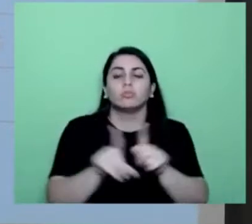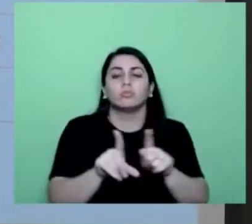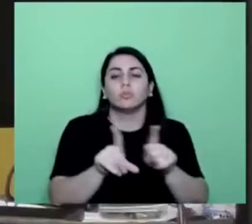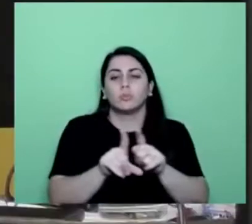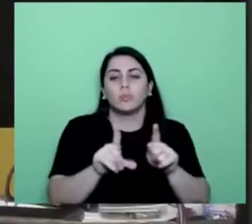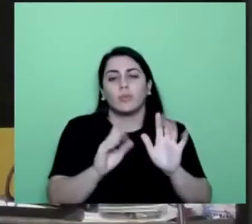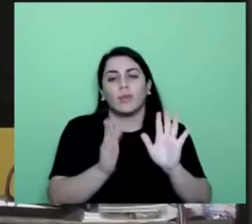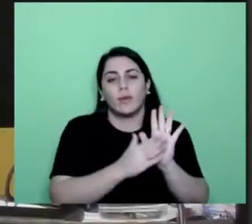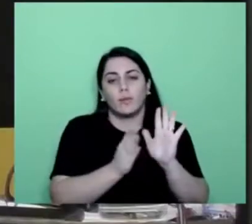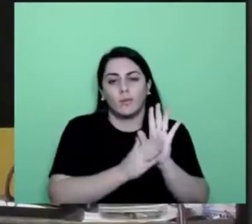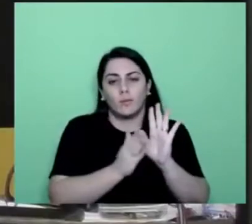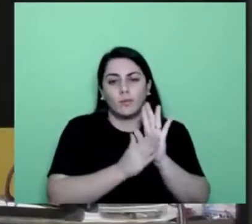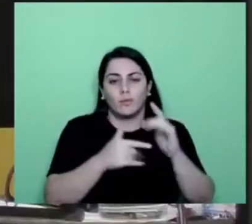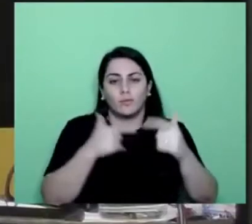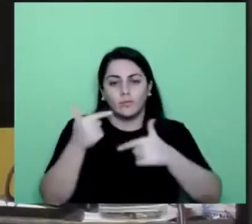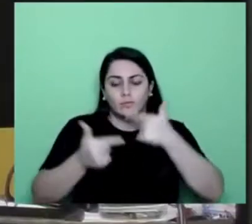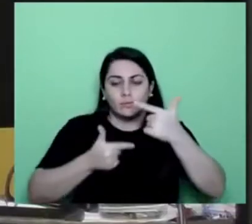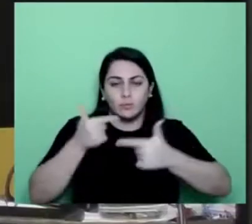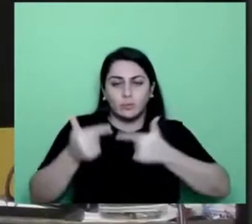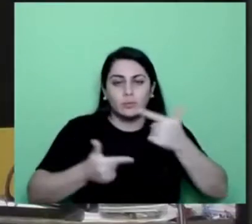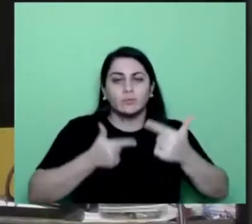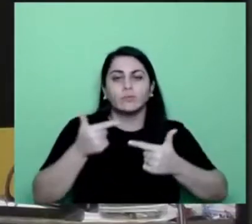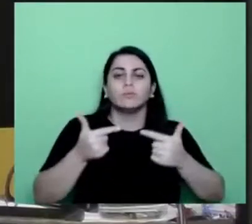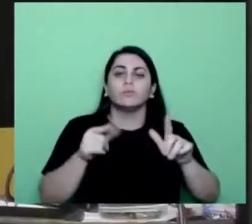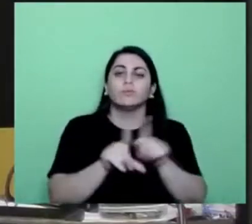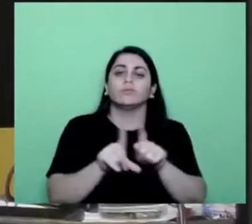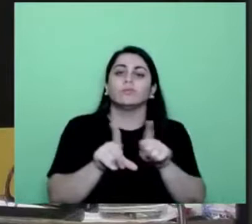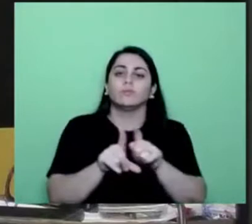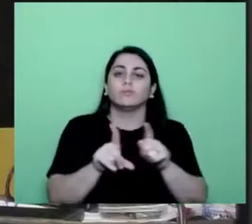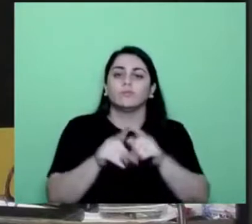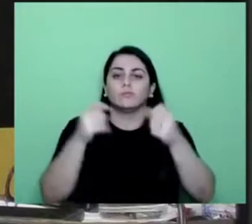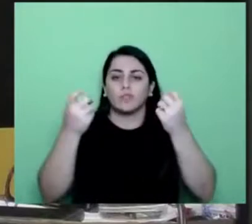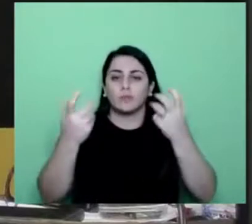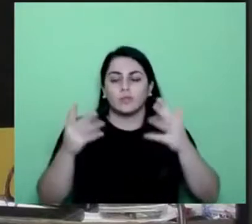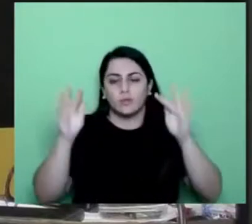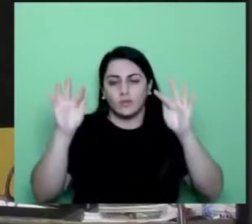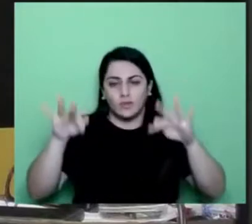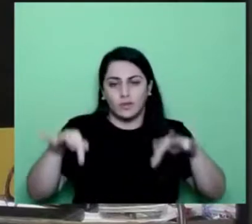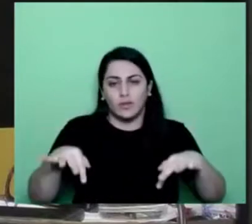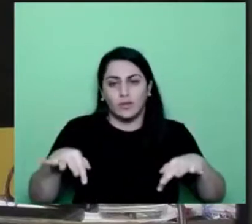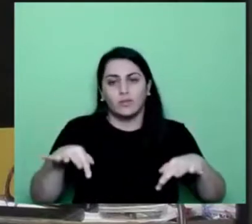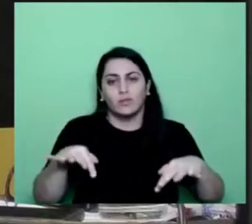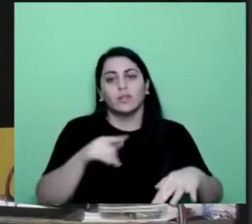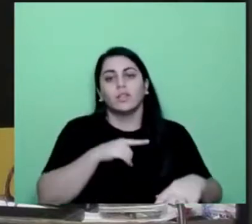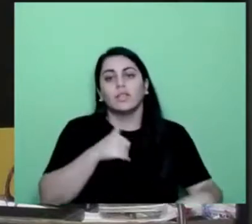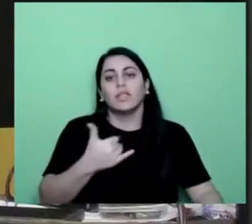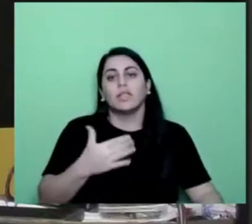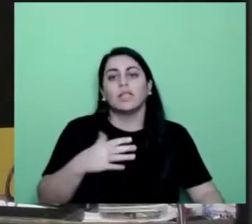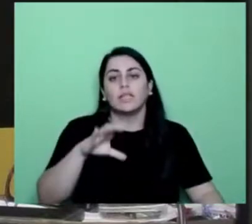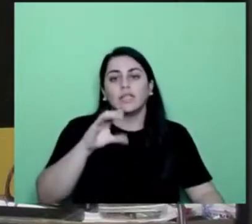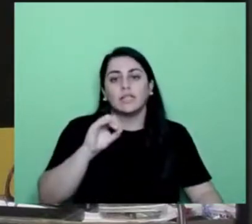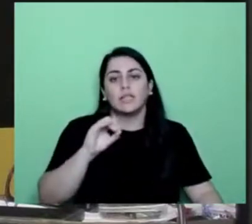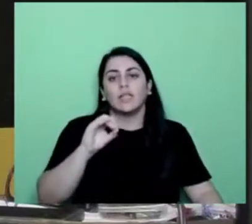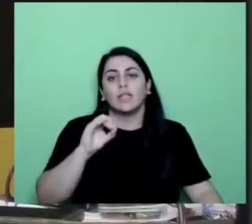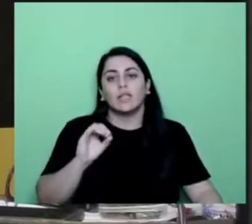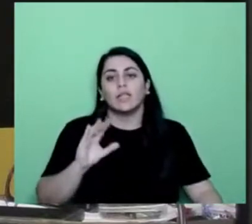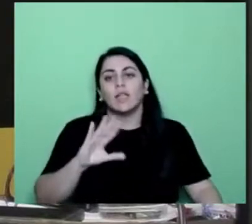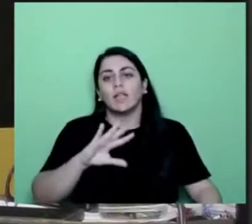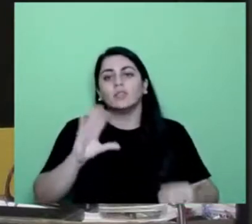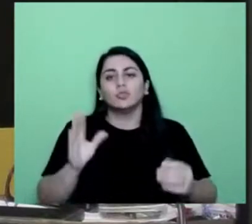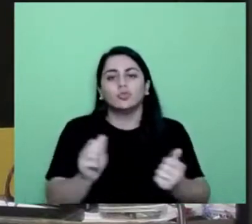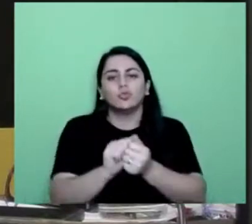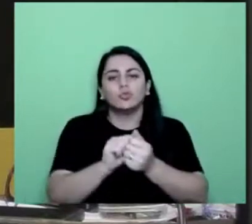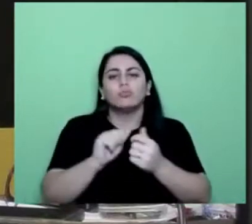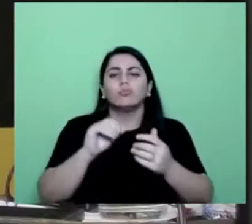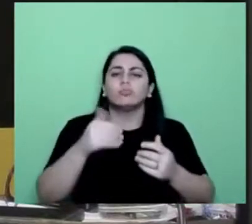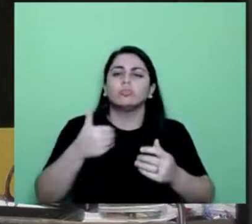proposta de serviço às disposições finais. E ele tem dez anexos riquíssimos que vale debruçar